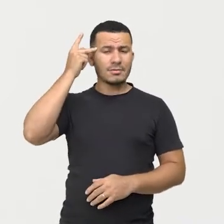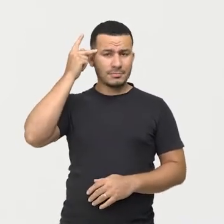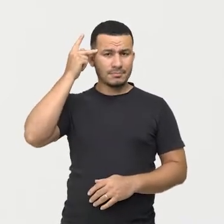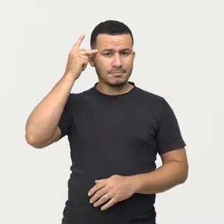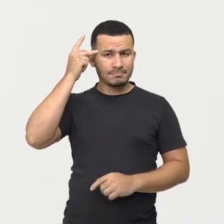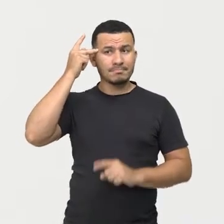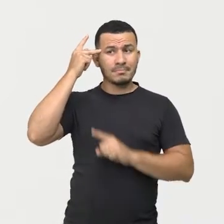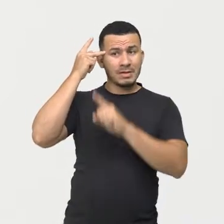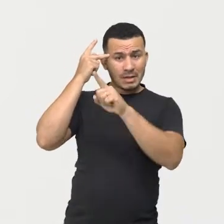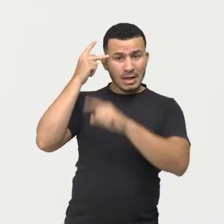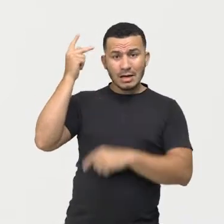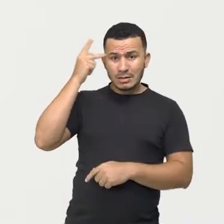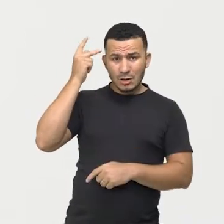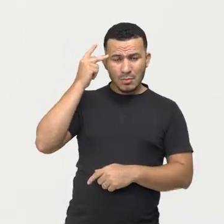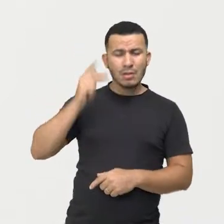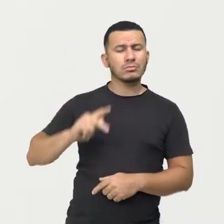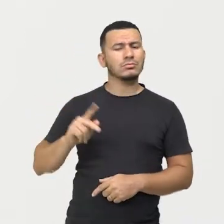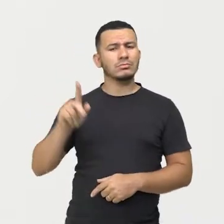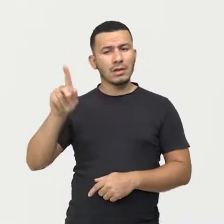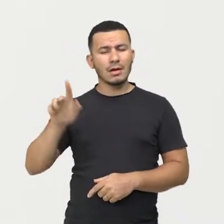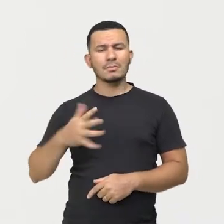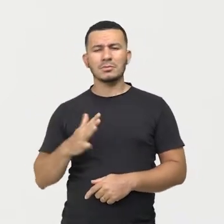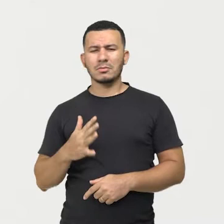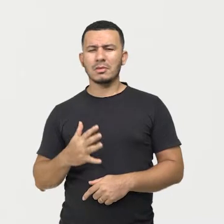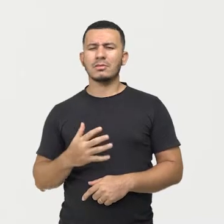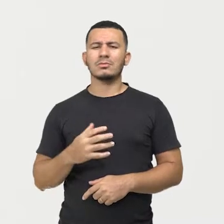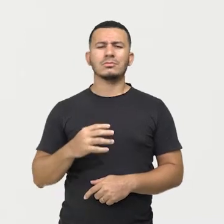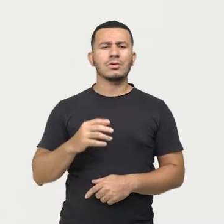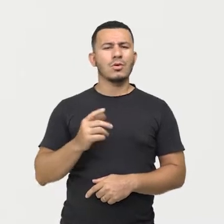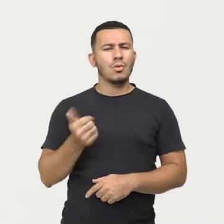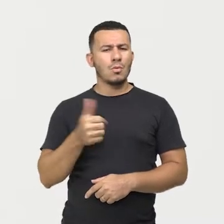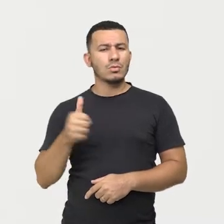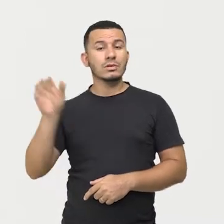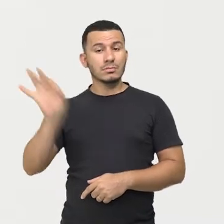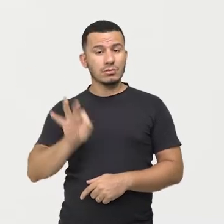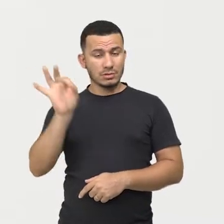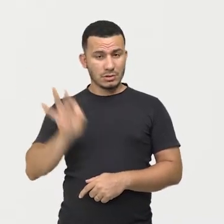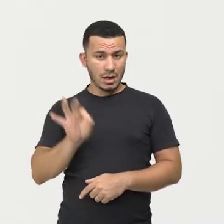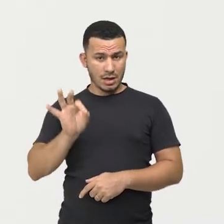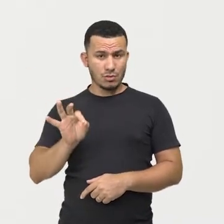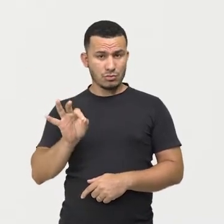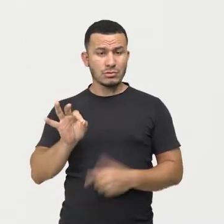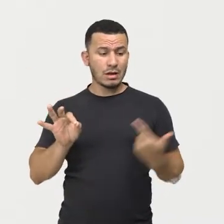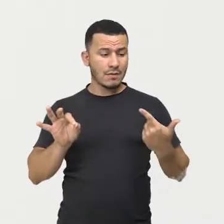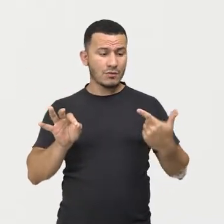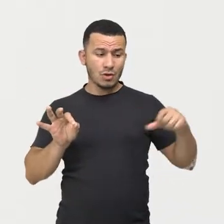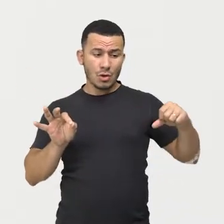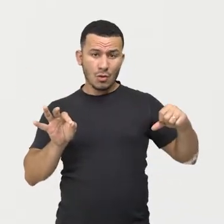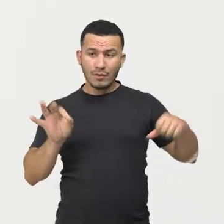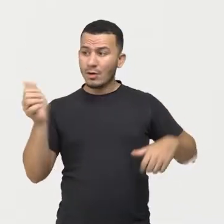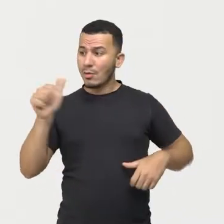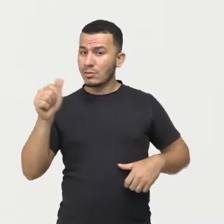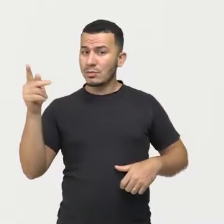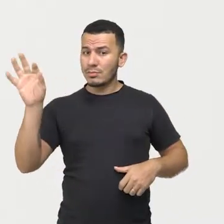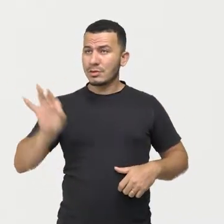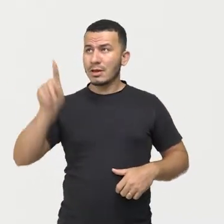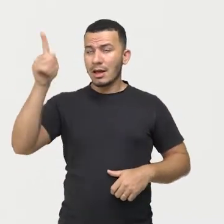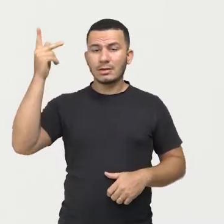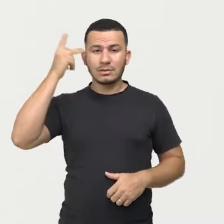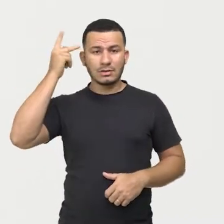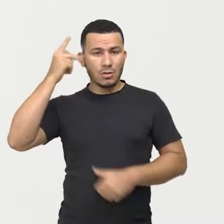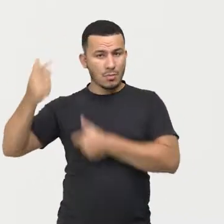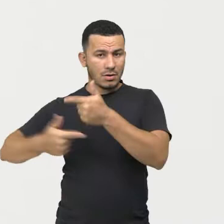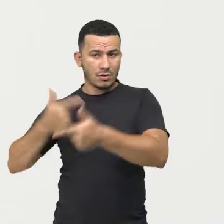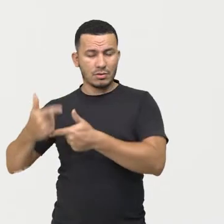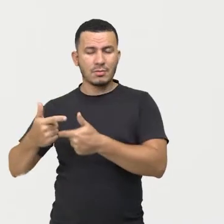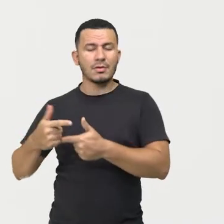na qual ele produz, só o estado de São Paulo produz cerca de 11% desses 29% que estão aí apresentados. A gente vai para